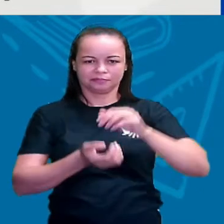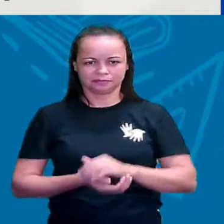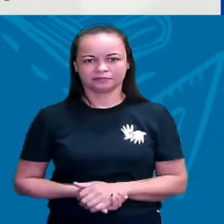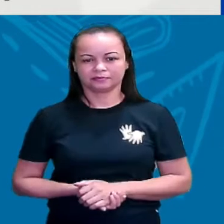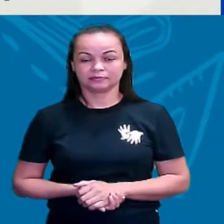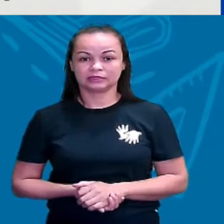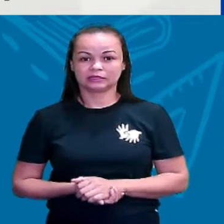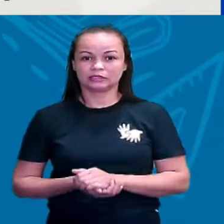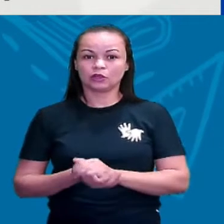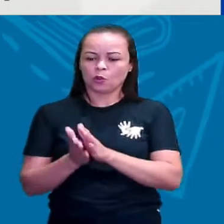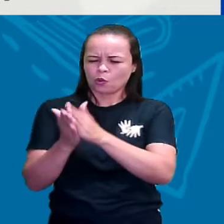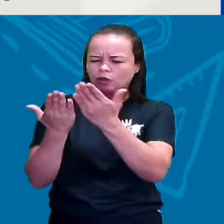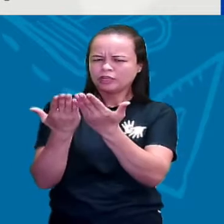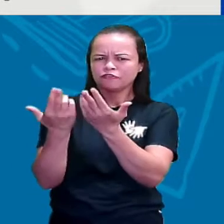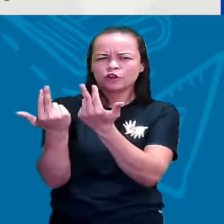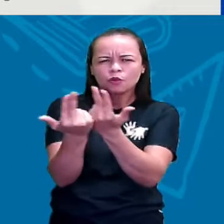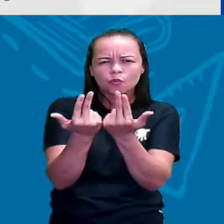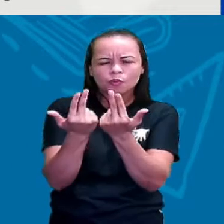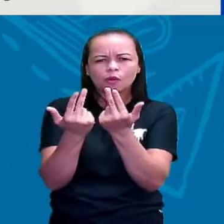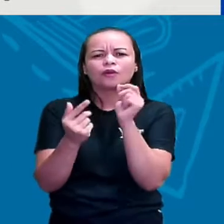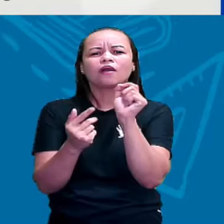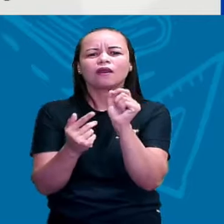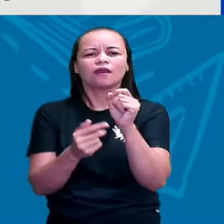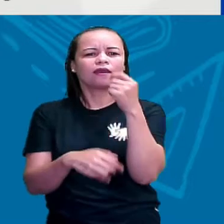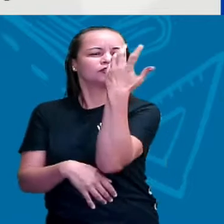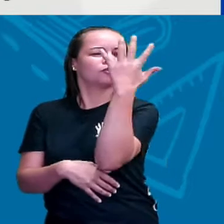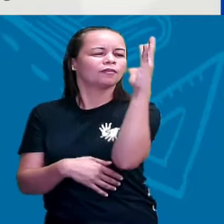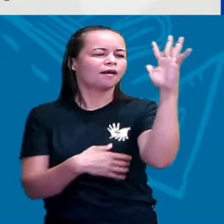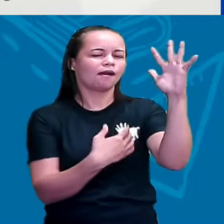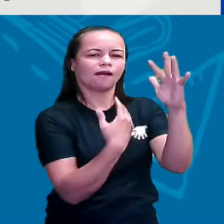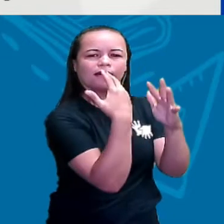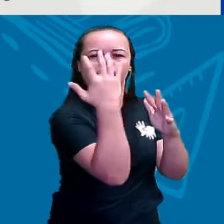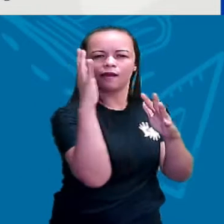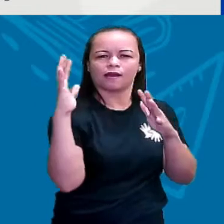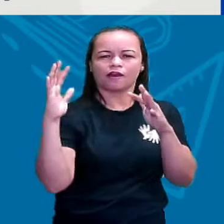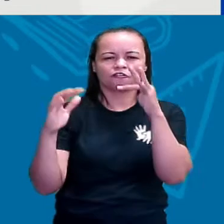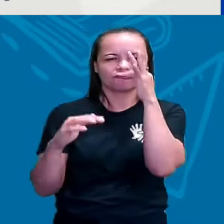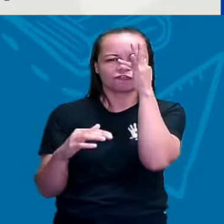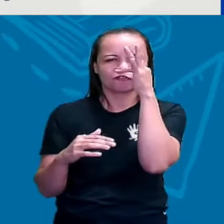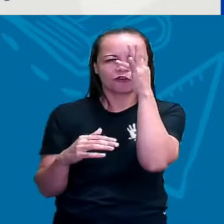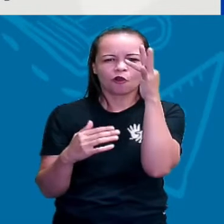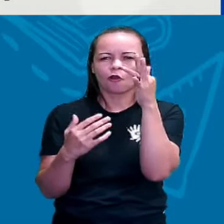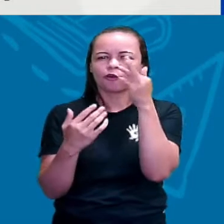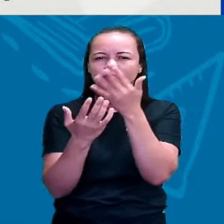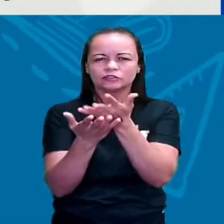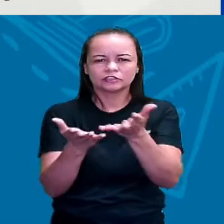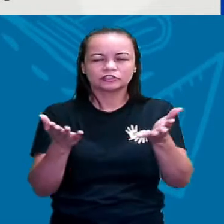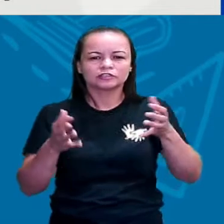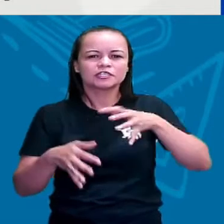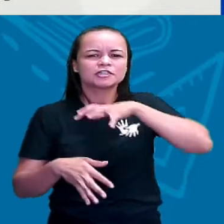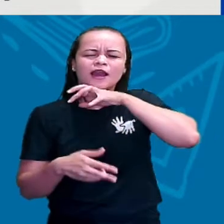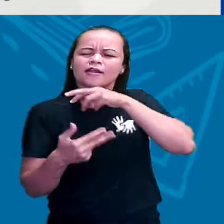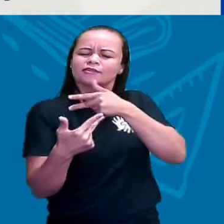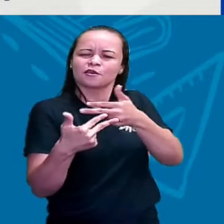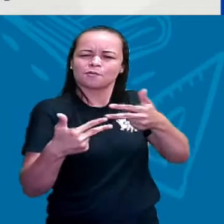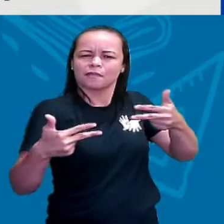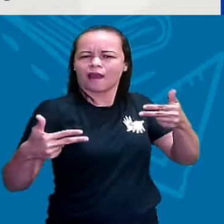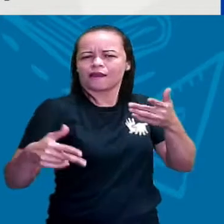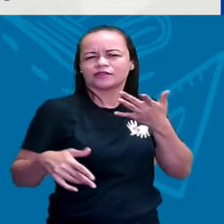uma floresta com folhas e flores, e bichos e cores.